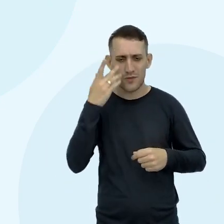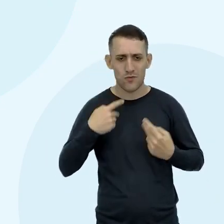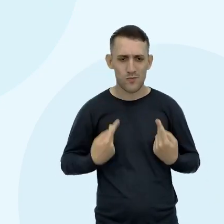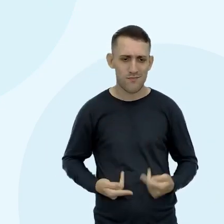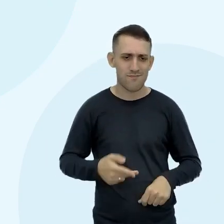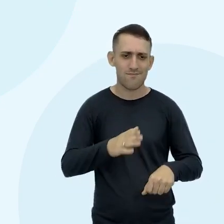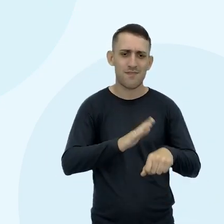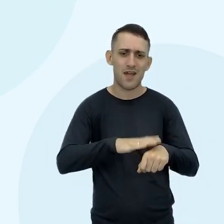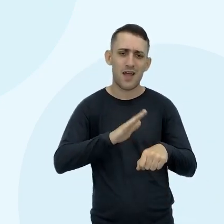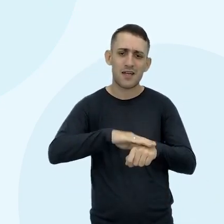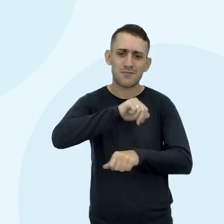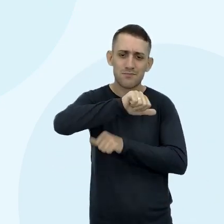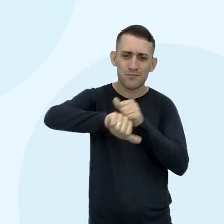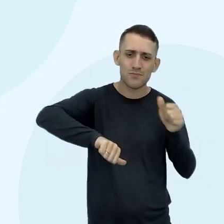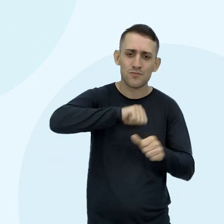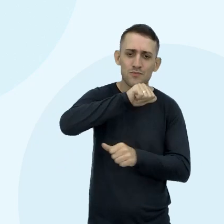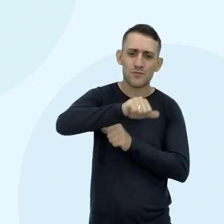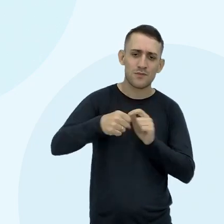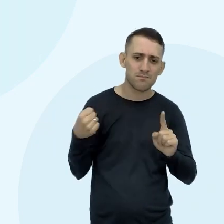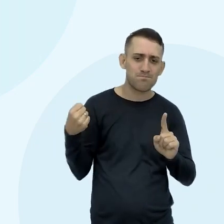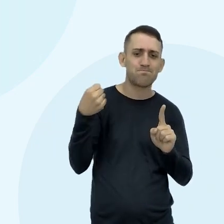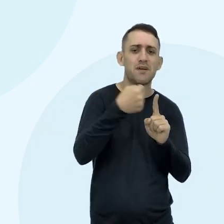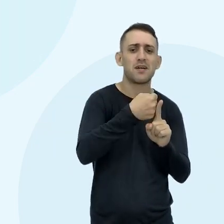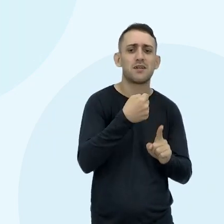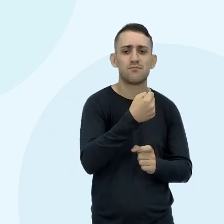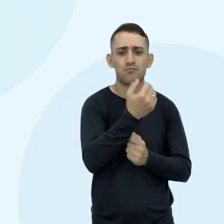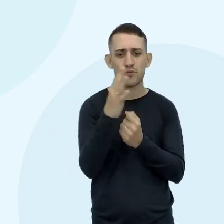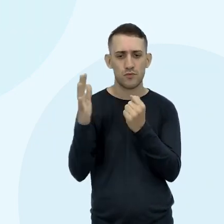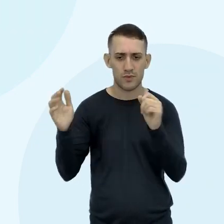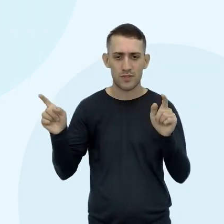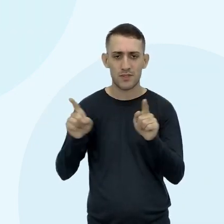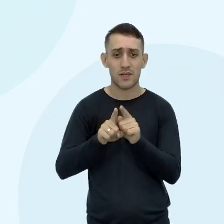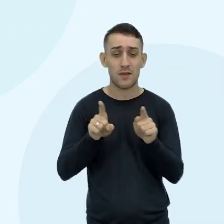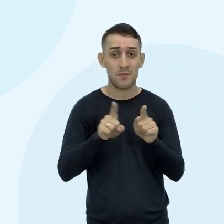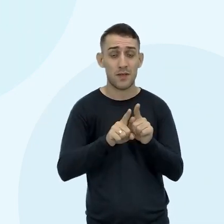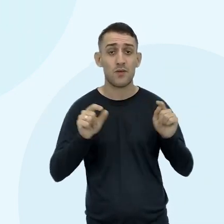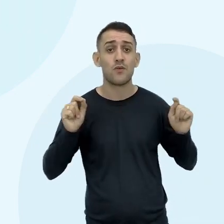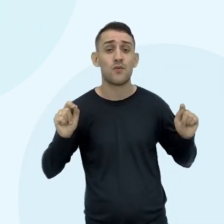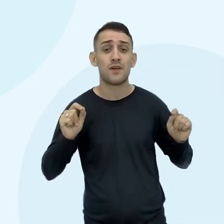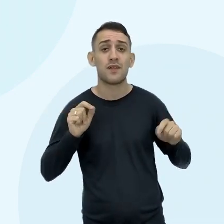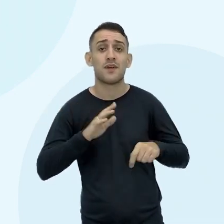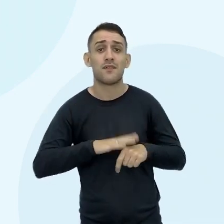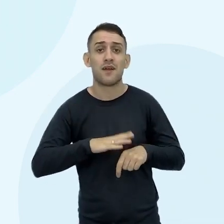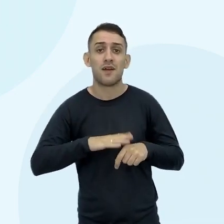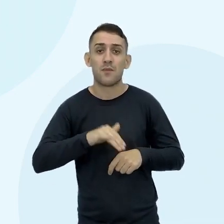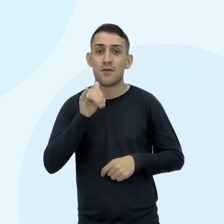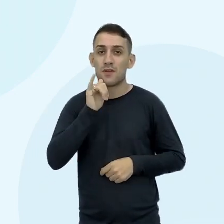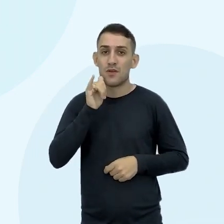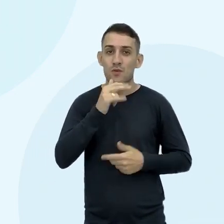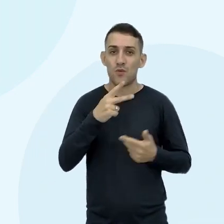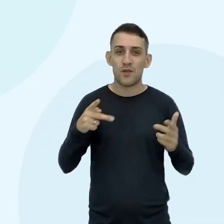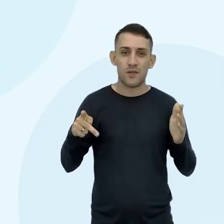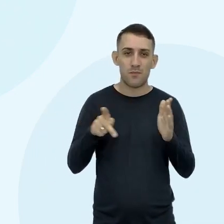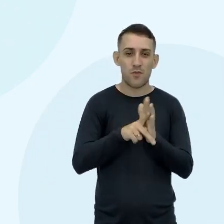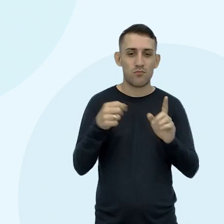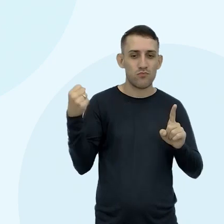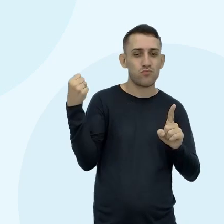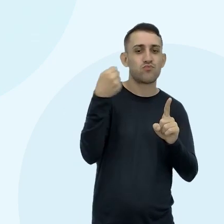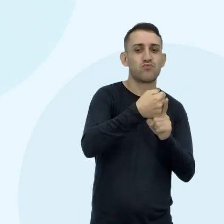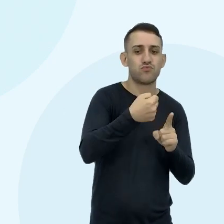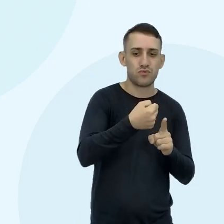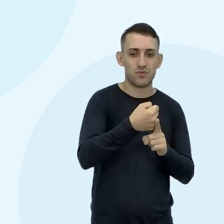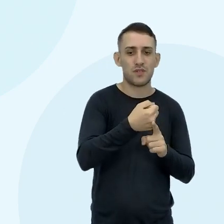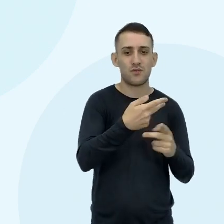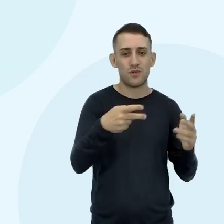Alteram E impactam O meio ambiente Inclusive Causando impactos Nos organismos